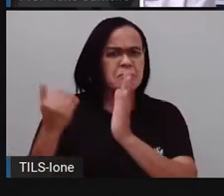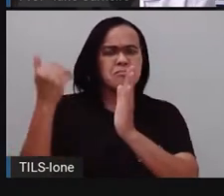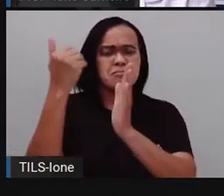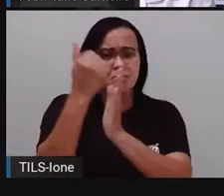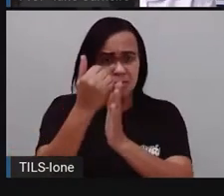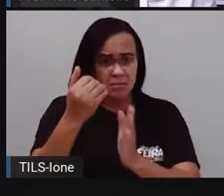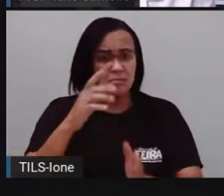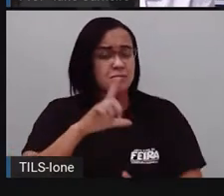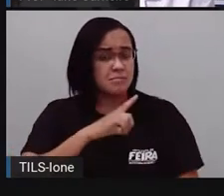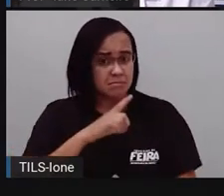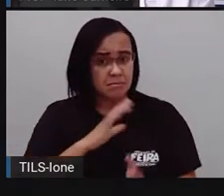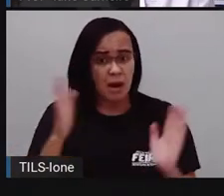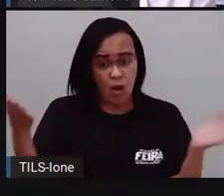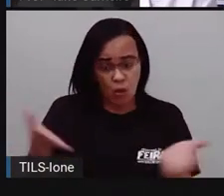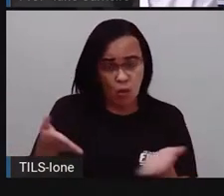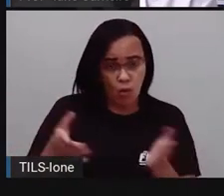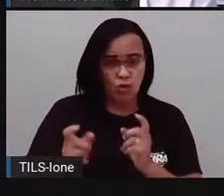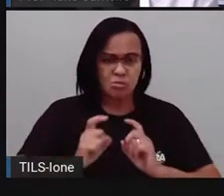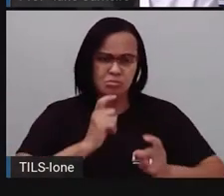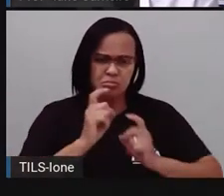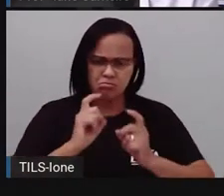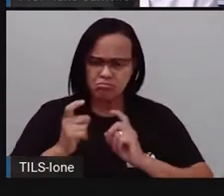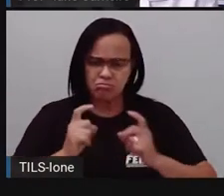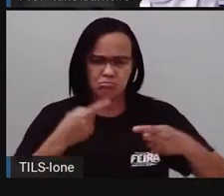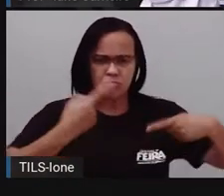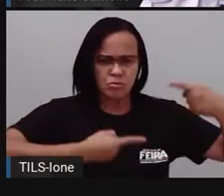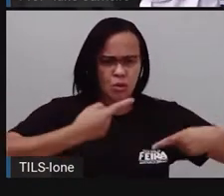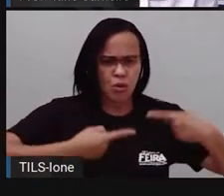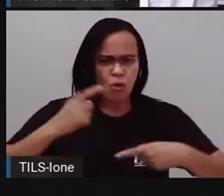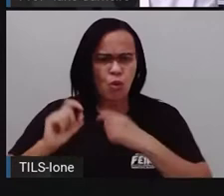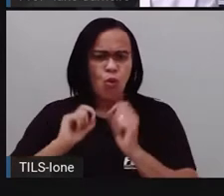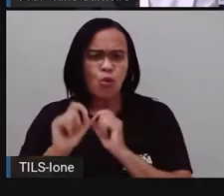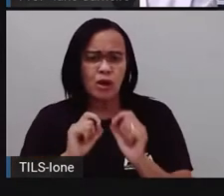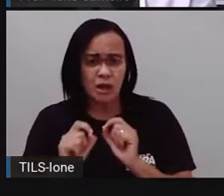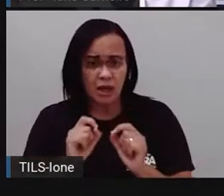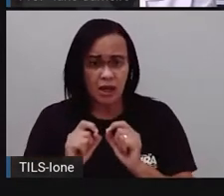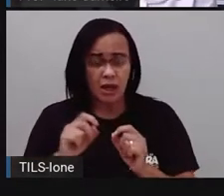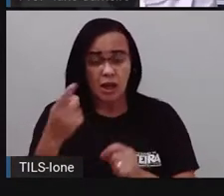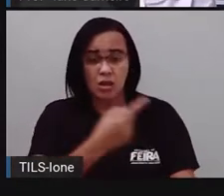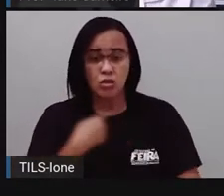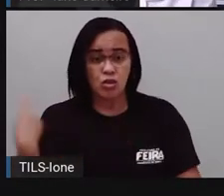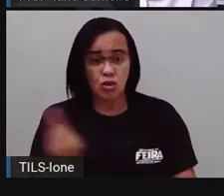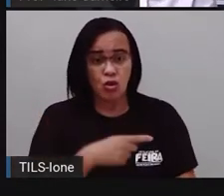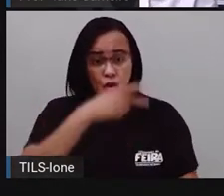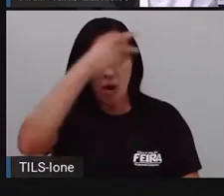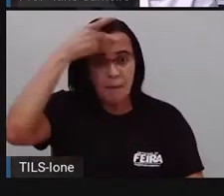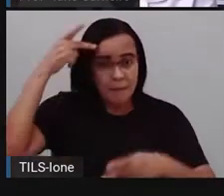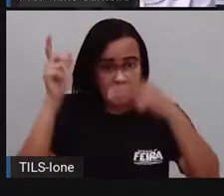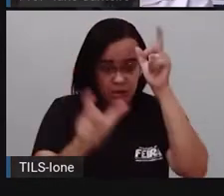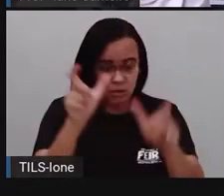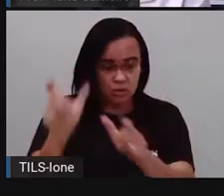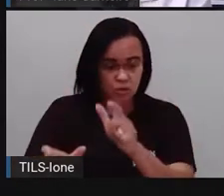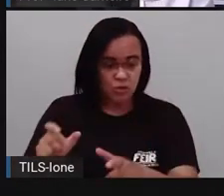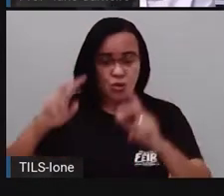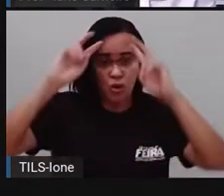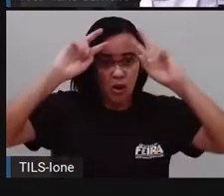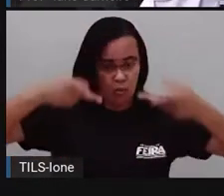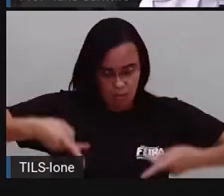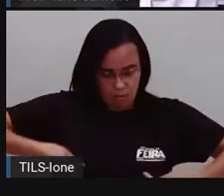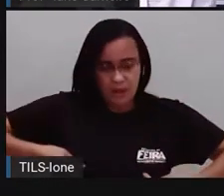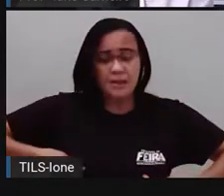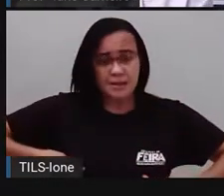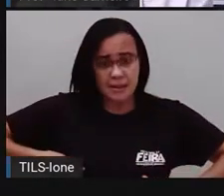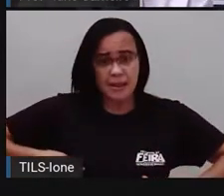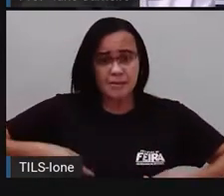discutindo, né? Que para além de nós seres humanos sermos diversos, né? Nós somos diferentes, porque,